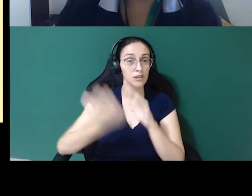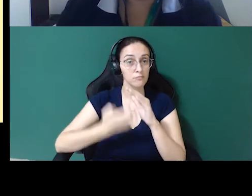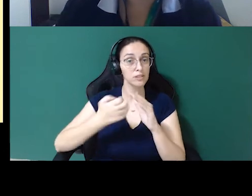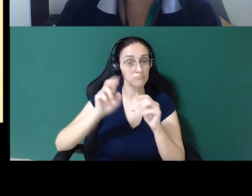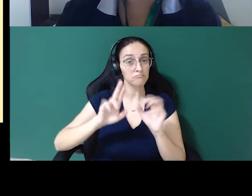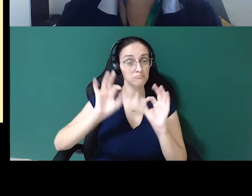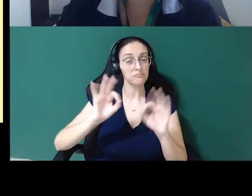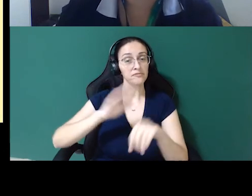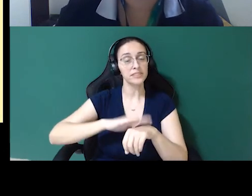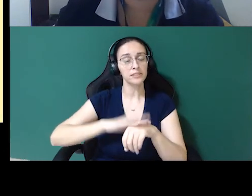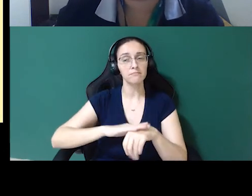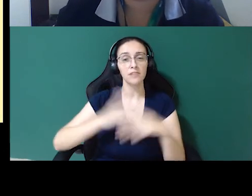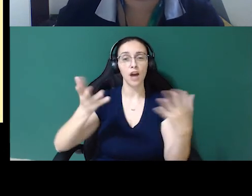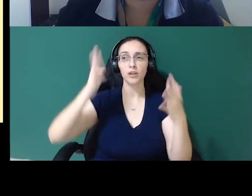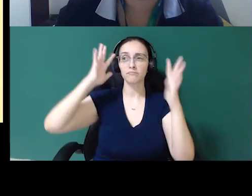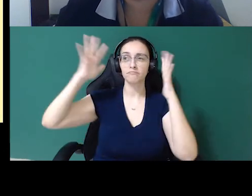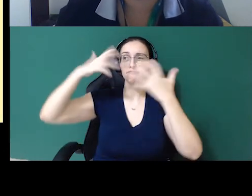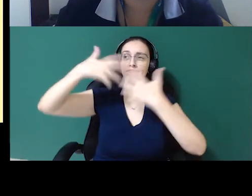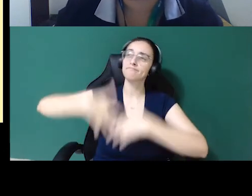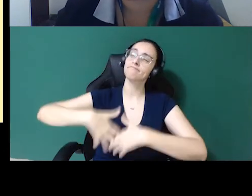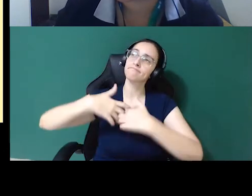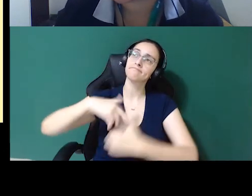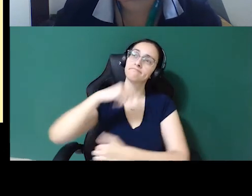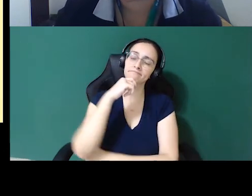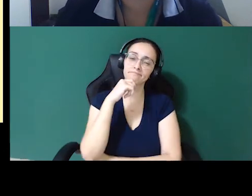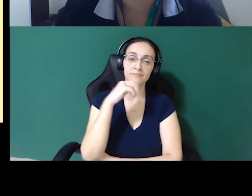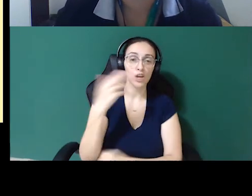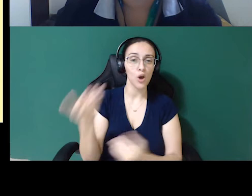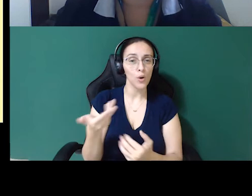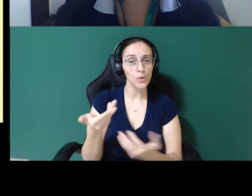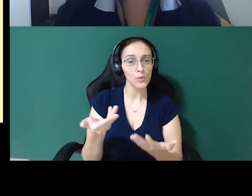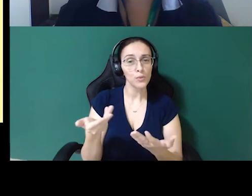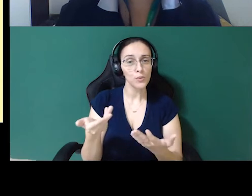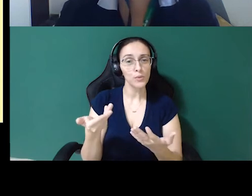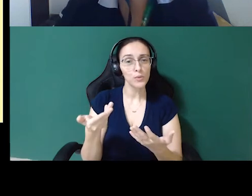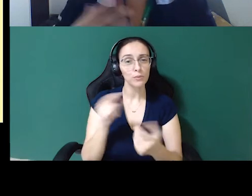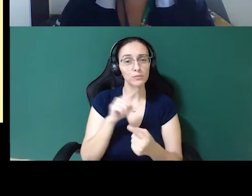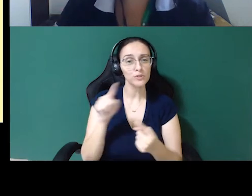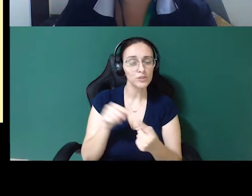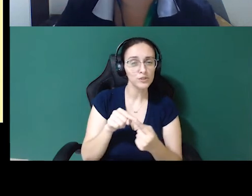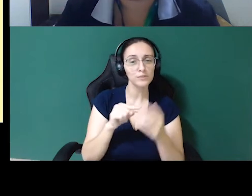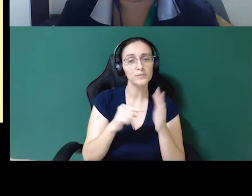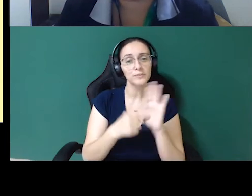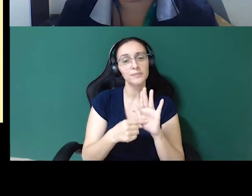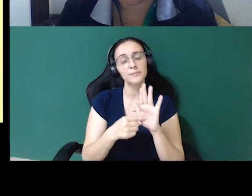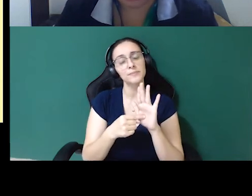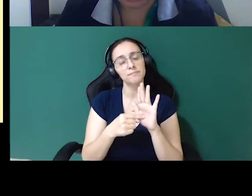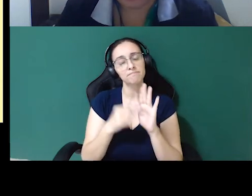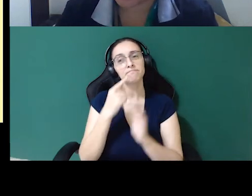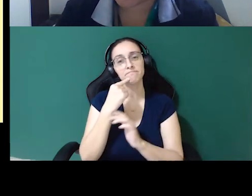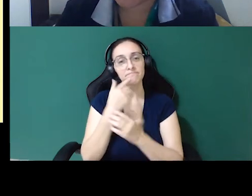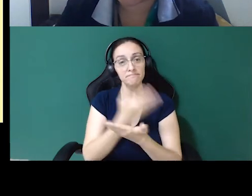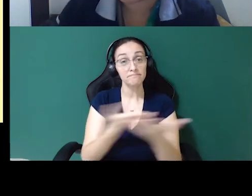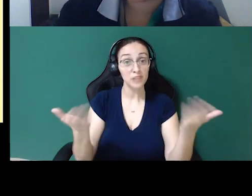eu chego numa reflexão hoje, assim, que a intenção aqui era até depois trazer para